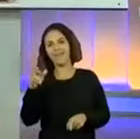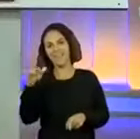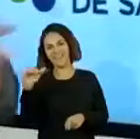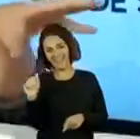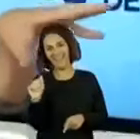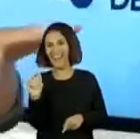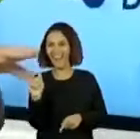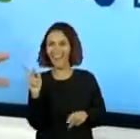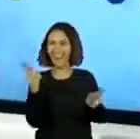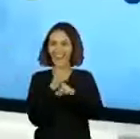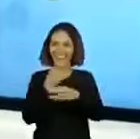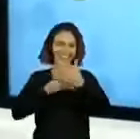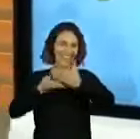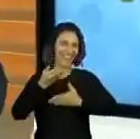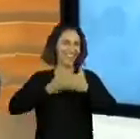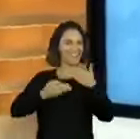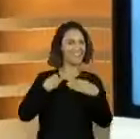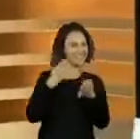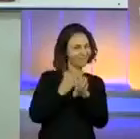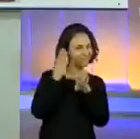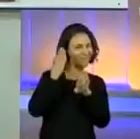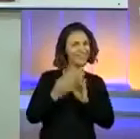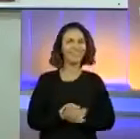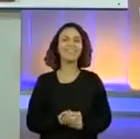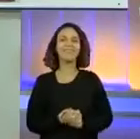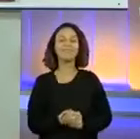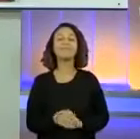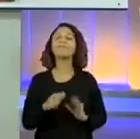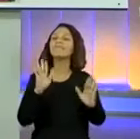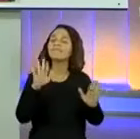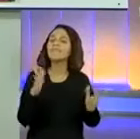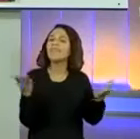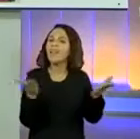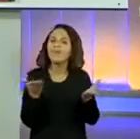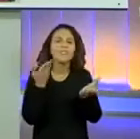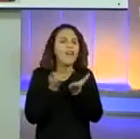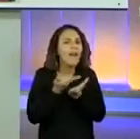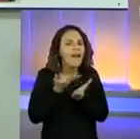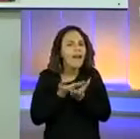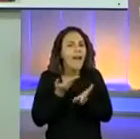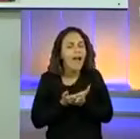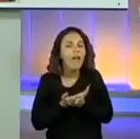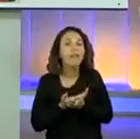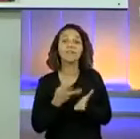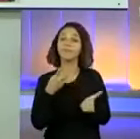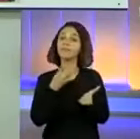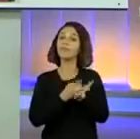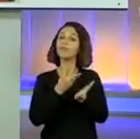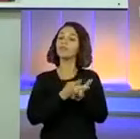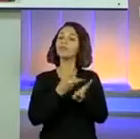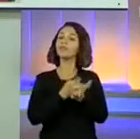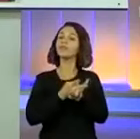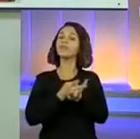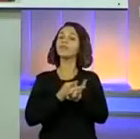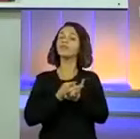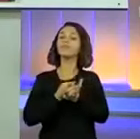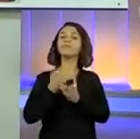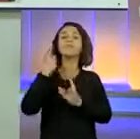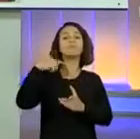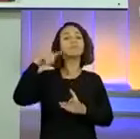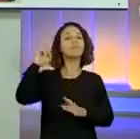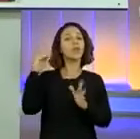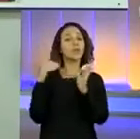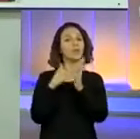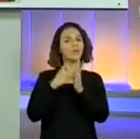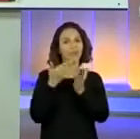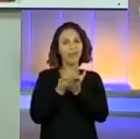e a já começa a descobrir. Grandes mestres, a aula de hoje, ela é uma continuidade do que nós começamos a discutir na nossa